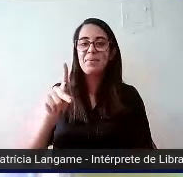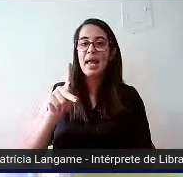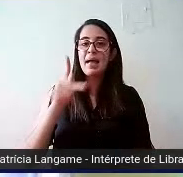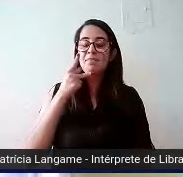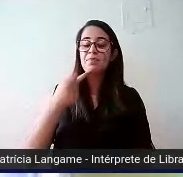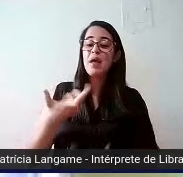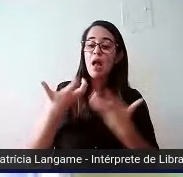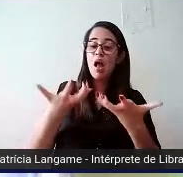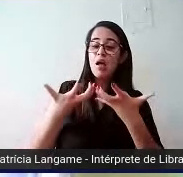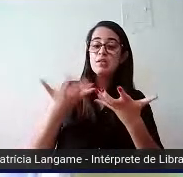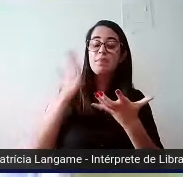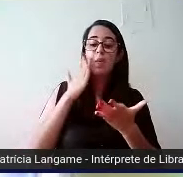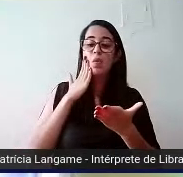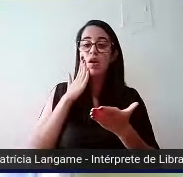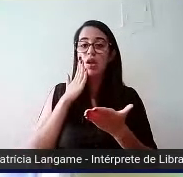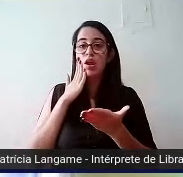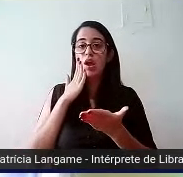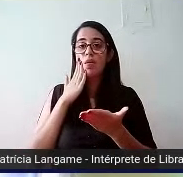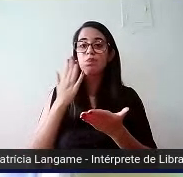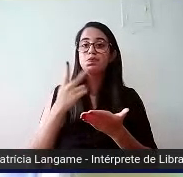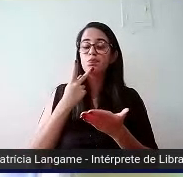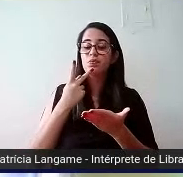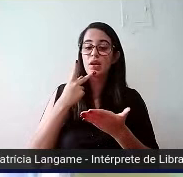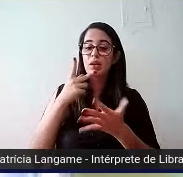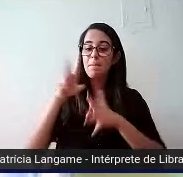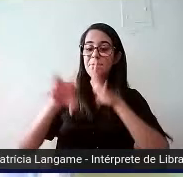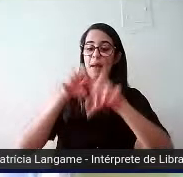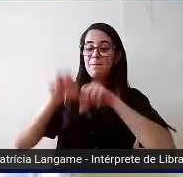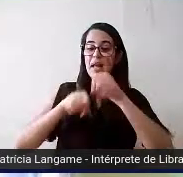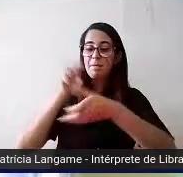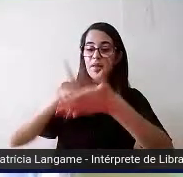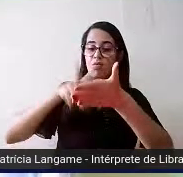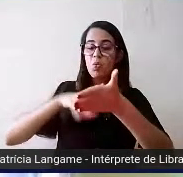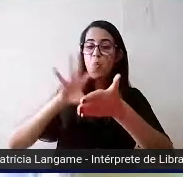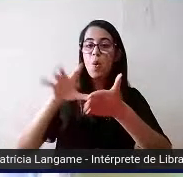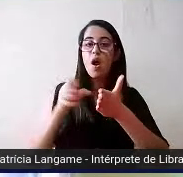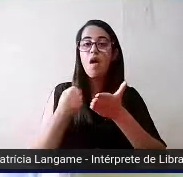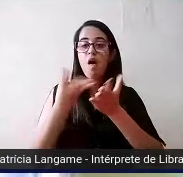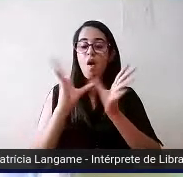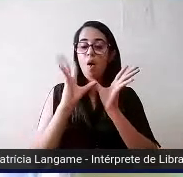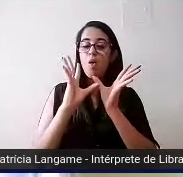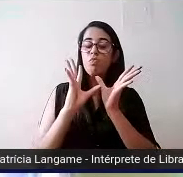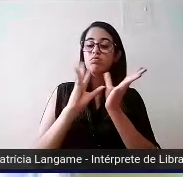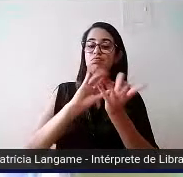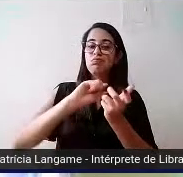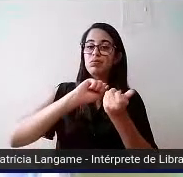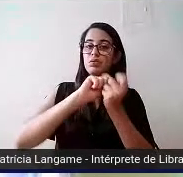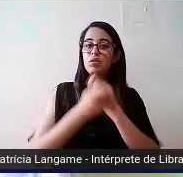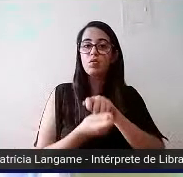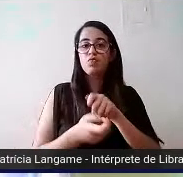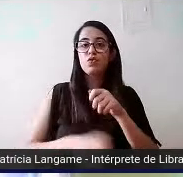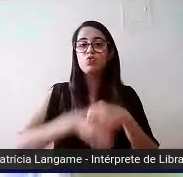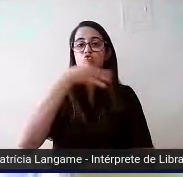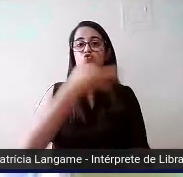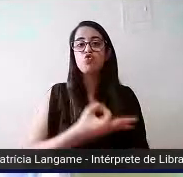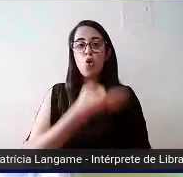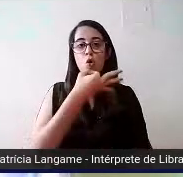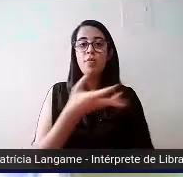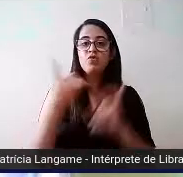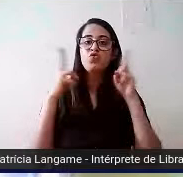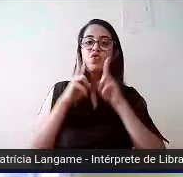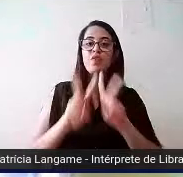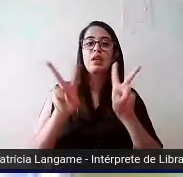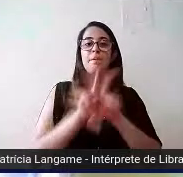fazer a leitura da maior parte do conteúdo que está na tela, transformando em som aquilo que a gente vê e aquilo que a gente lê.